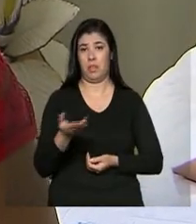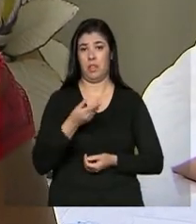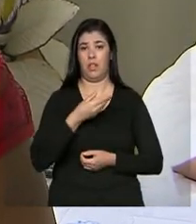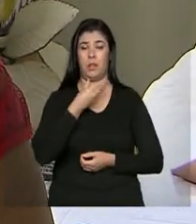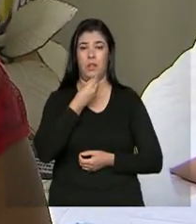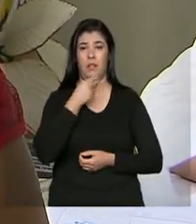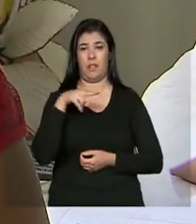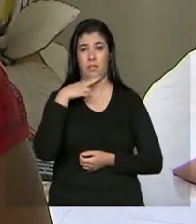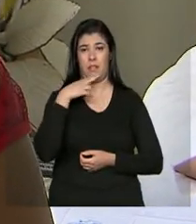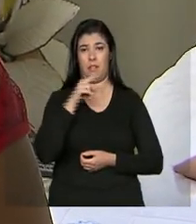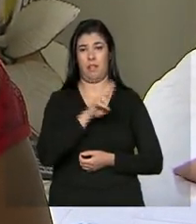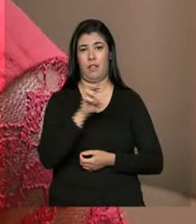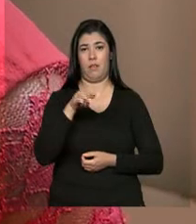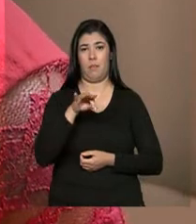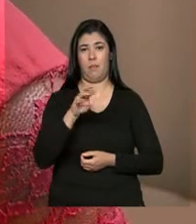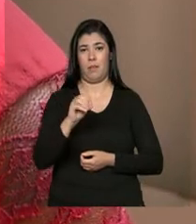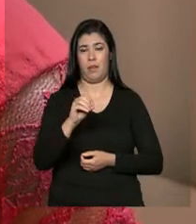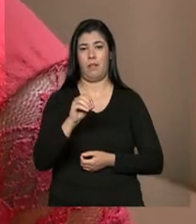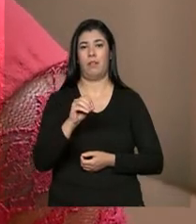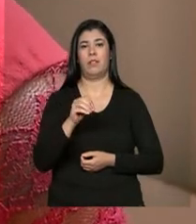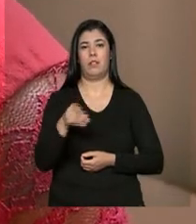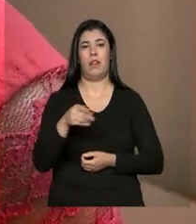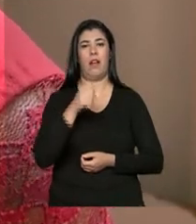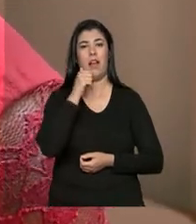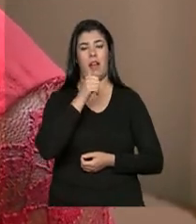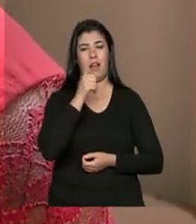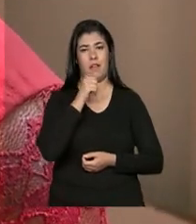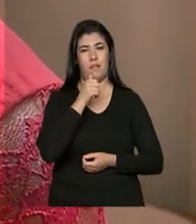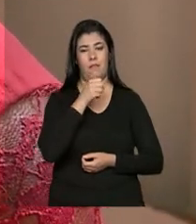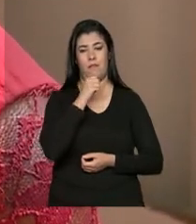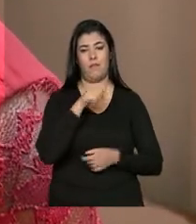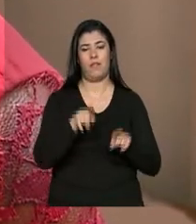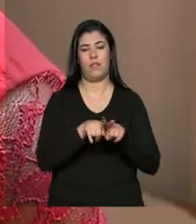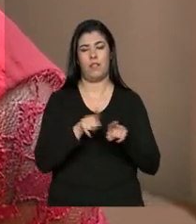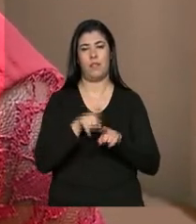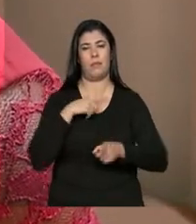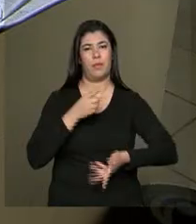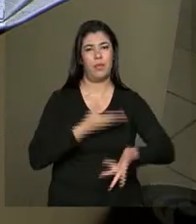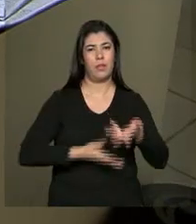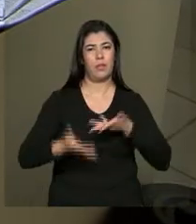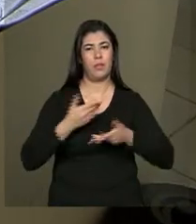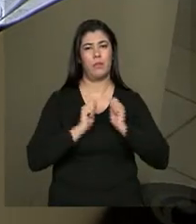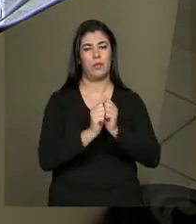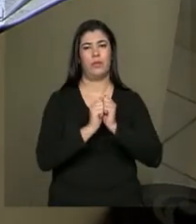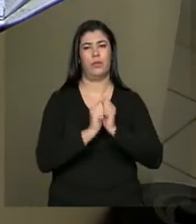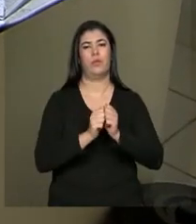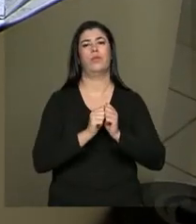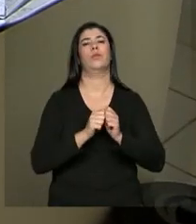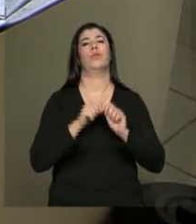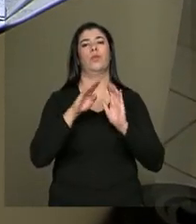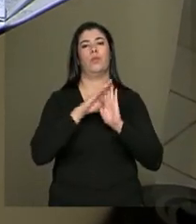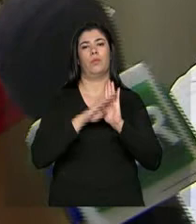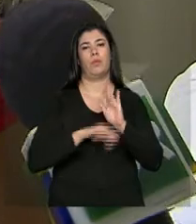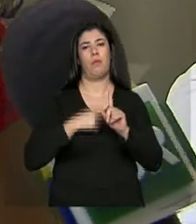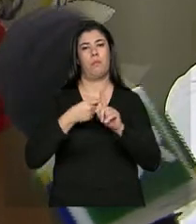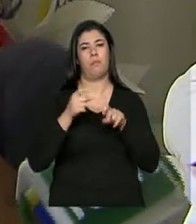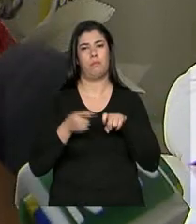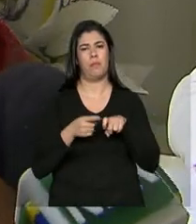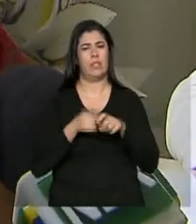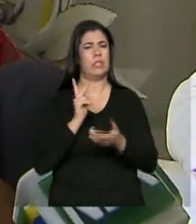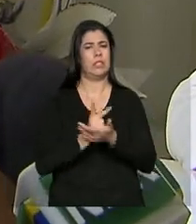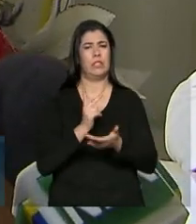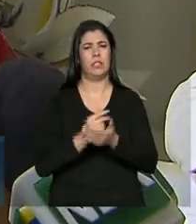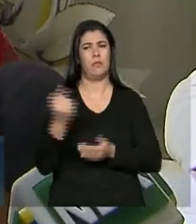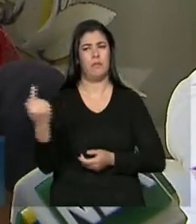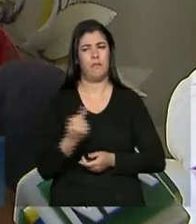Paulo, de três anos, no colo, esta dona de casa também tem sido atendida pelos médicos do programa. Sempre eu